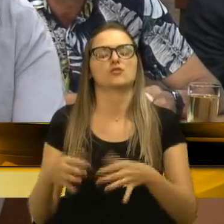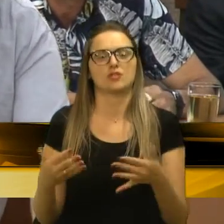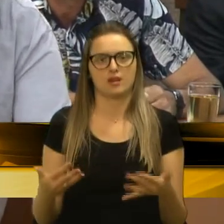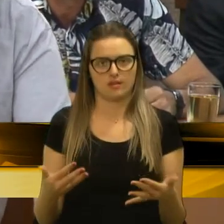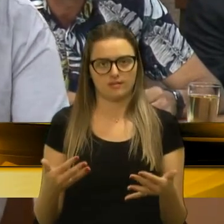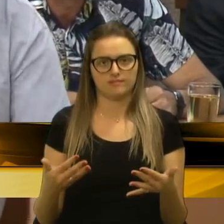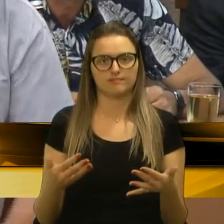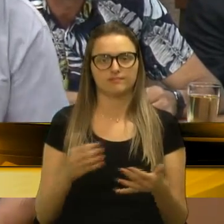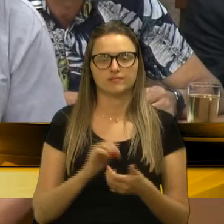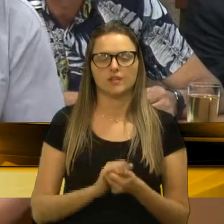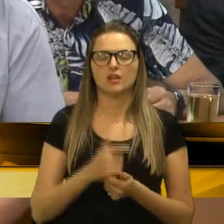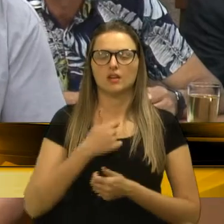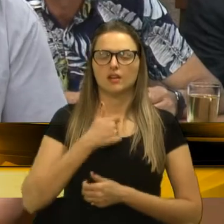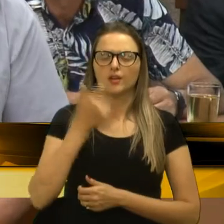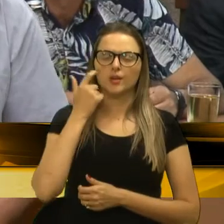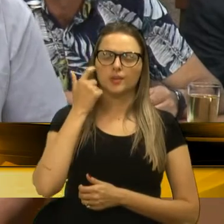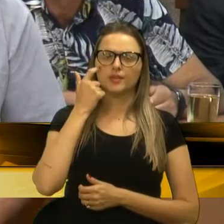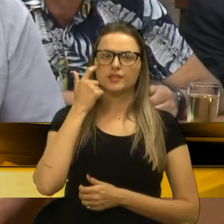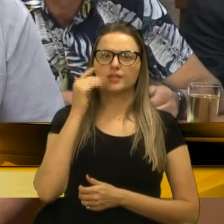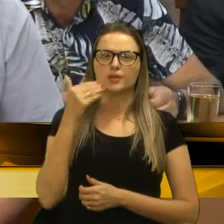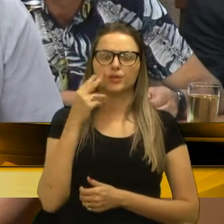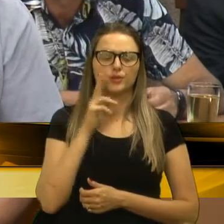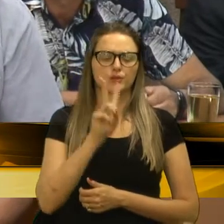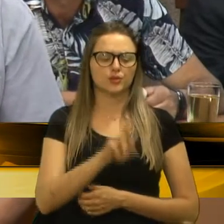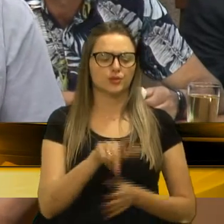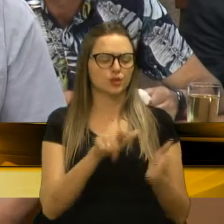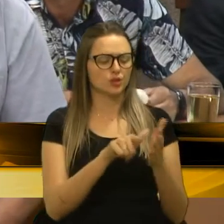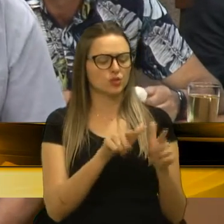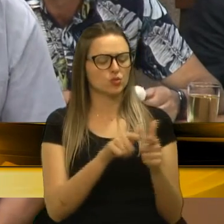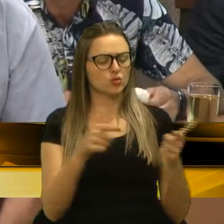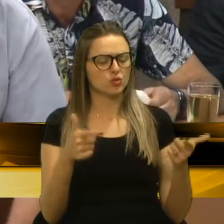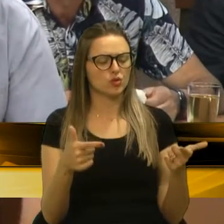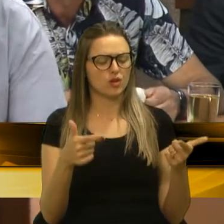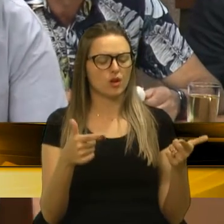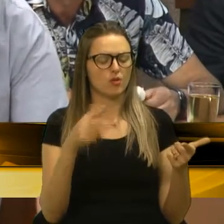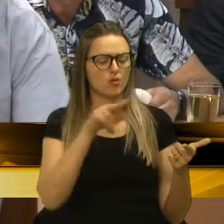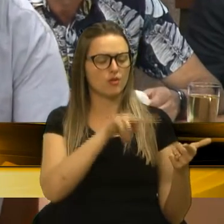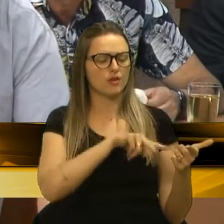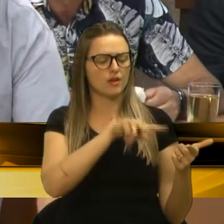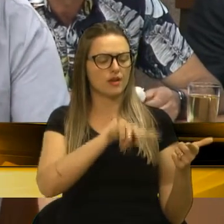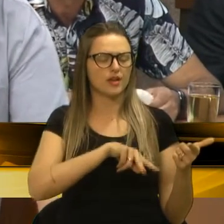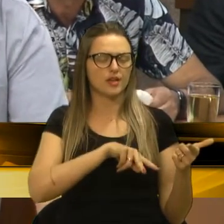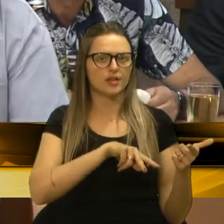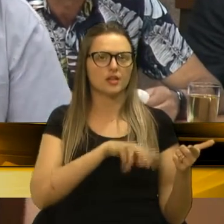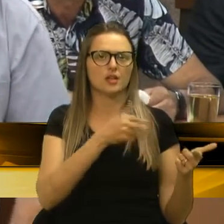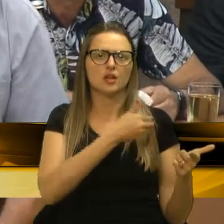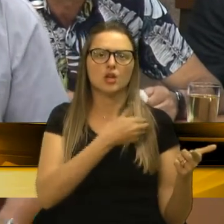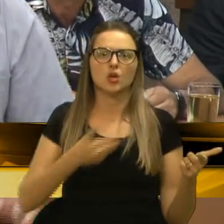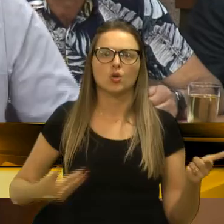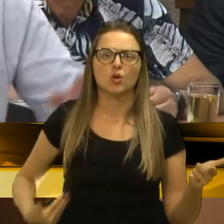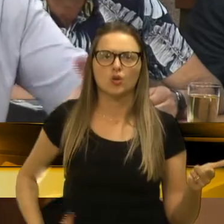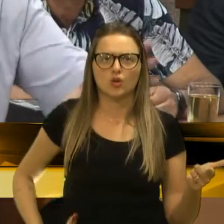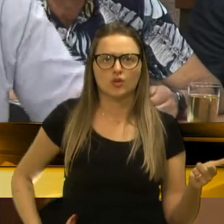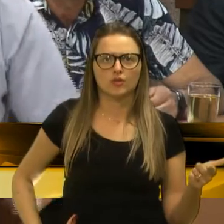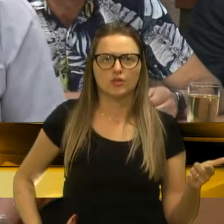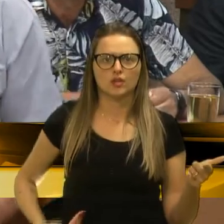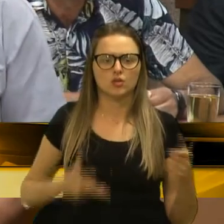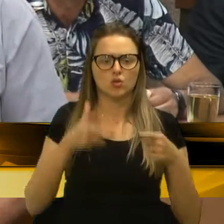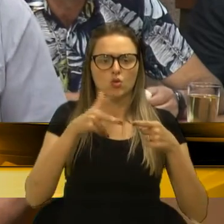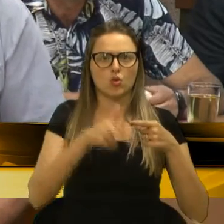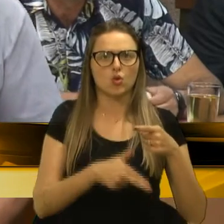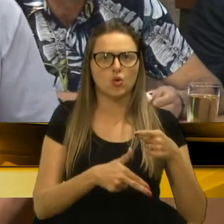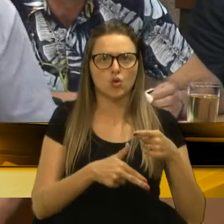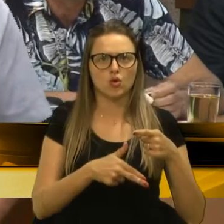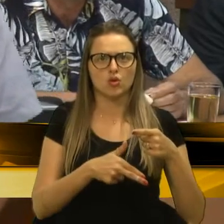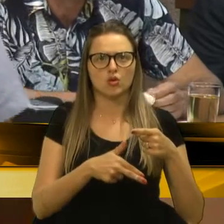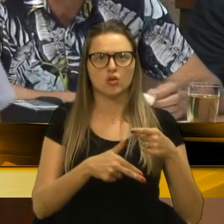Esses dias eu fiquei pensando, quando vi a manchete do jornal. Quando vi a manchete. O governo vai cortar o salário dos